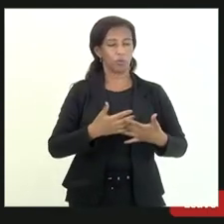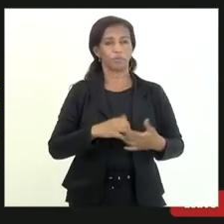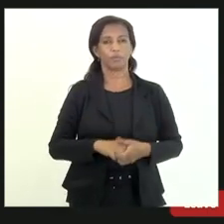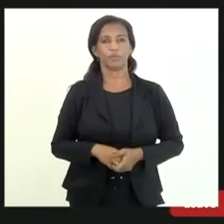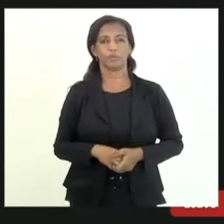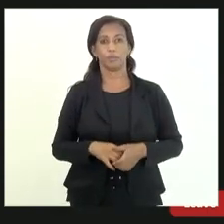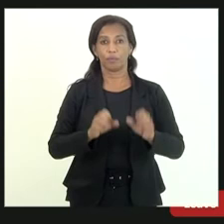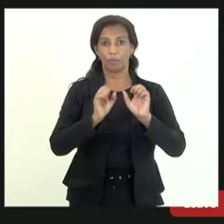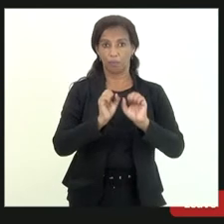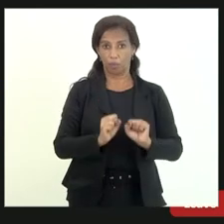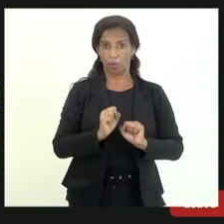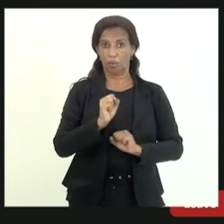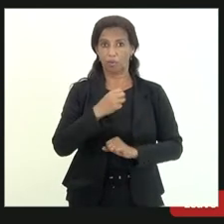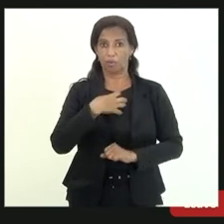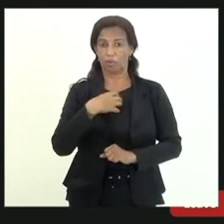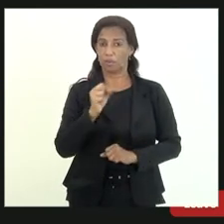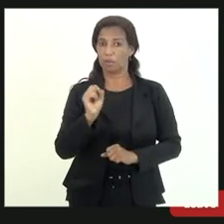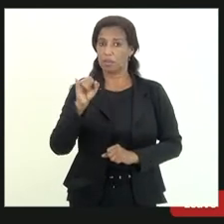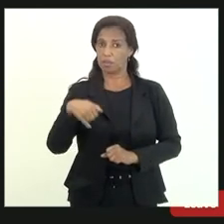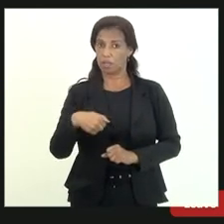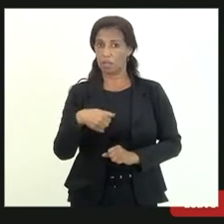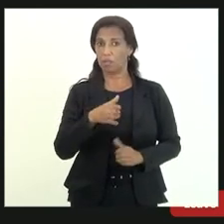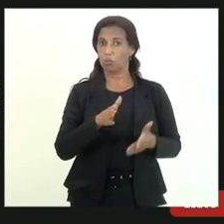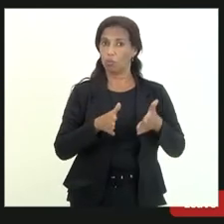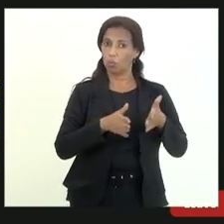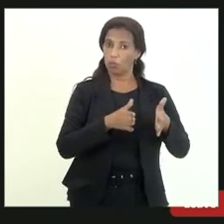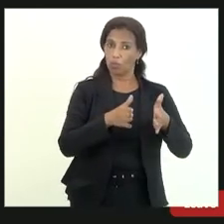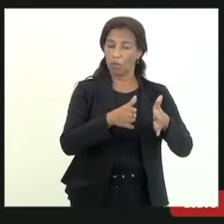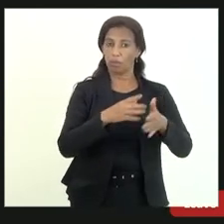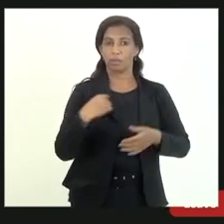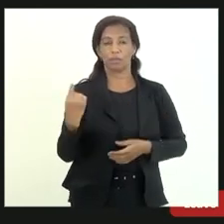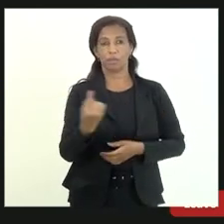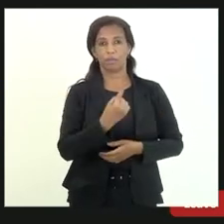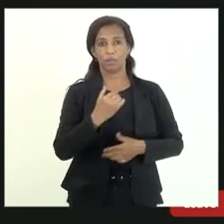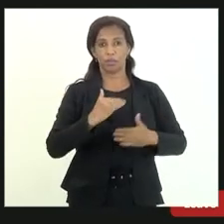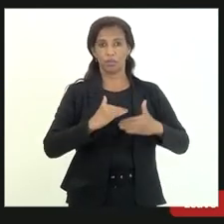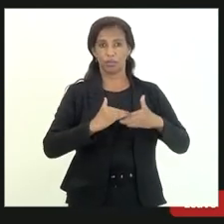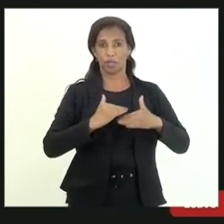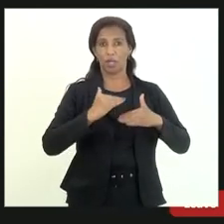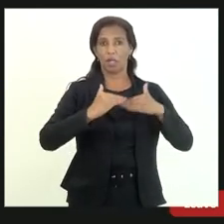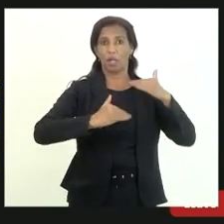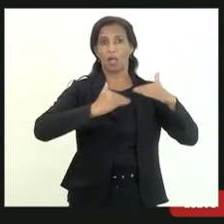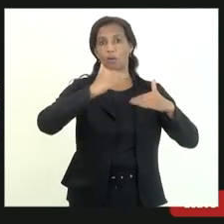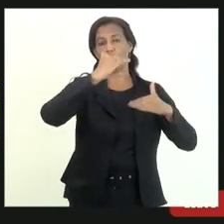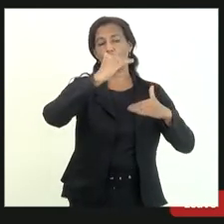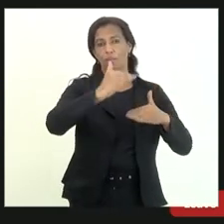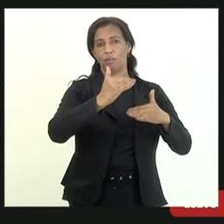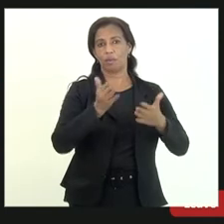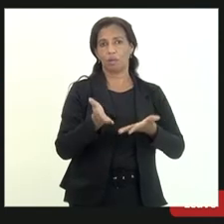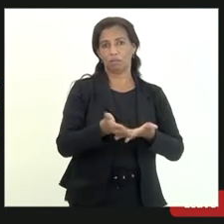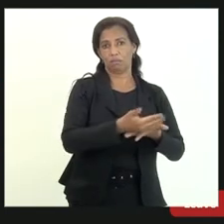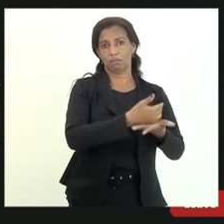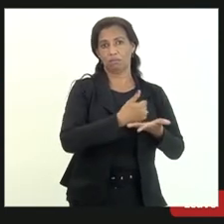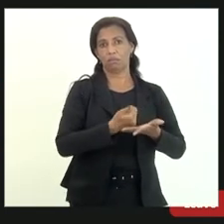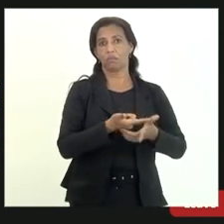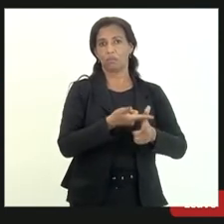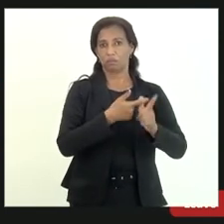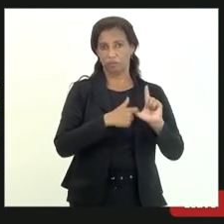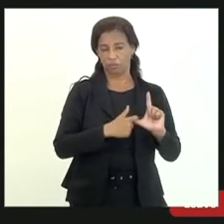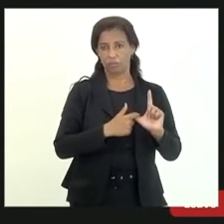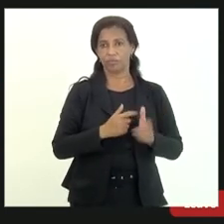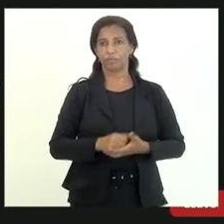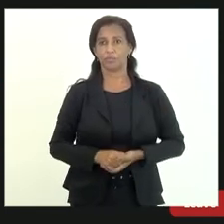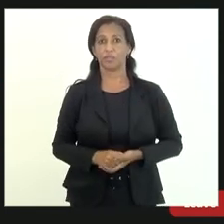pode ser sim uma alternativa para a gente aumentar a recuperabilidade dos créditos já tentando